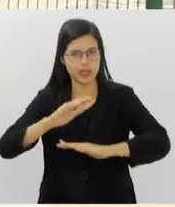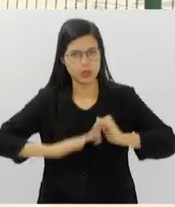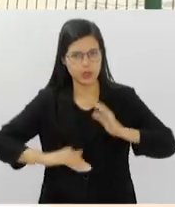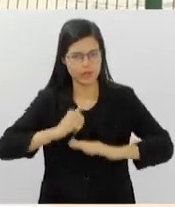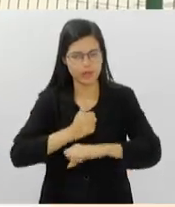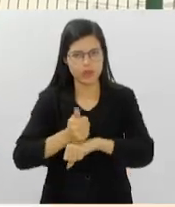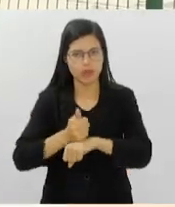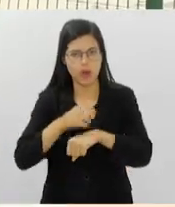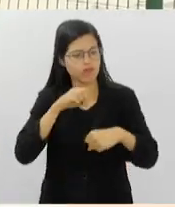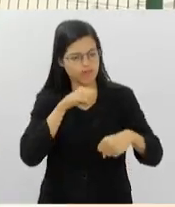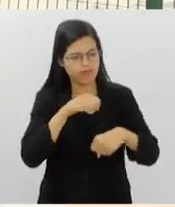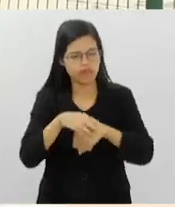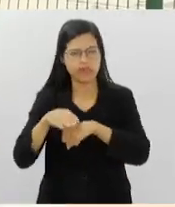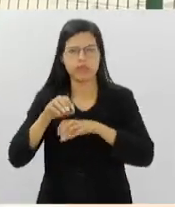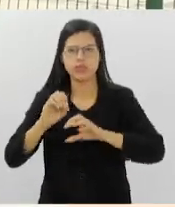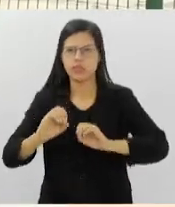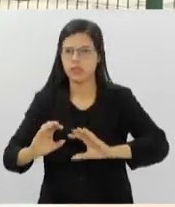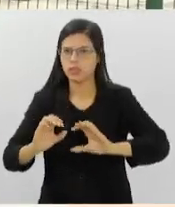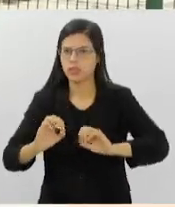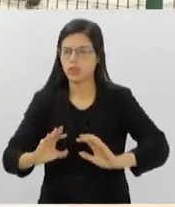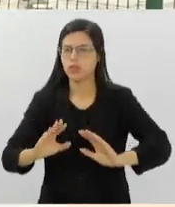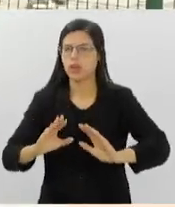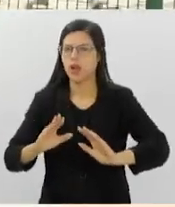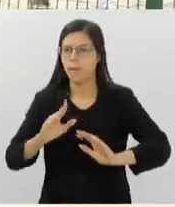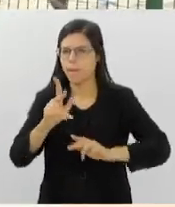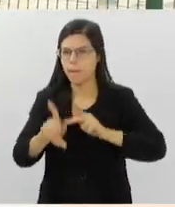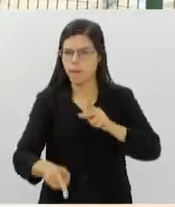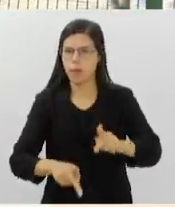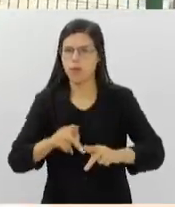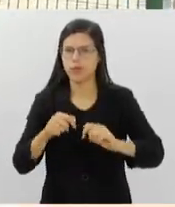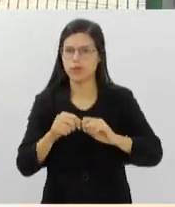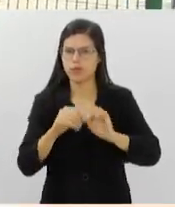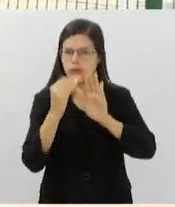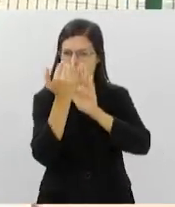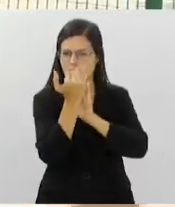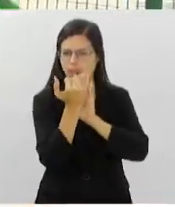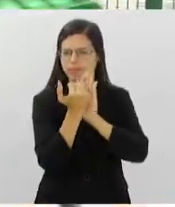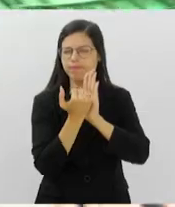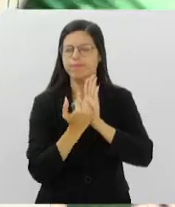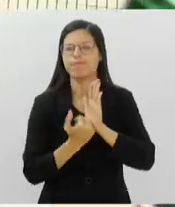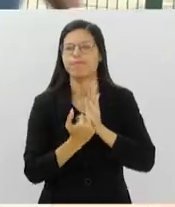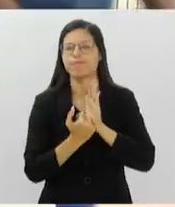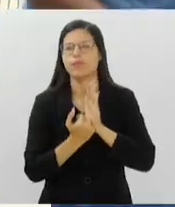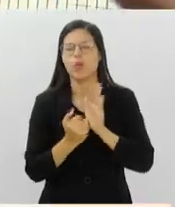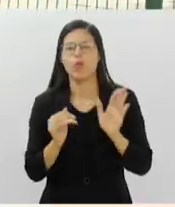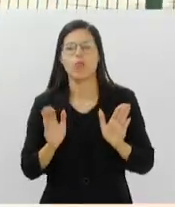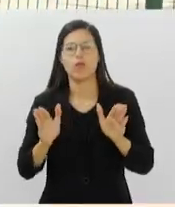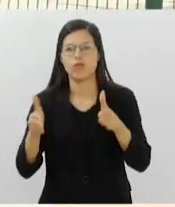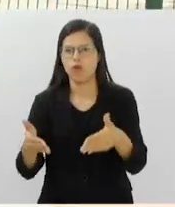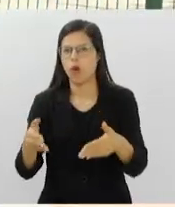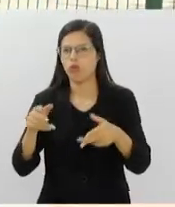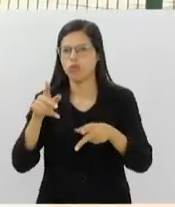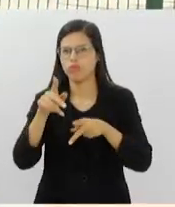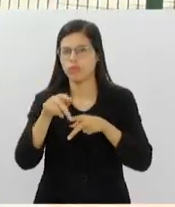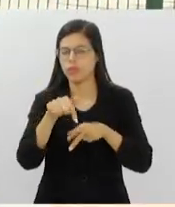informação, para educar a população, a gente resolveu fazer uma cartilha mais voltada para esse público com algumas dicas de como